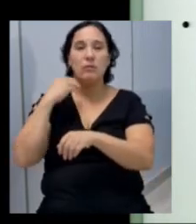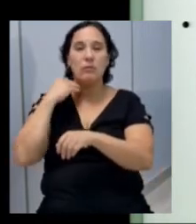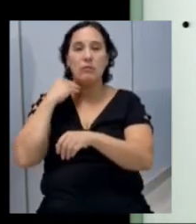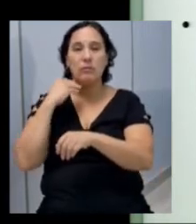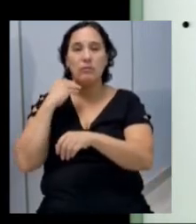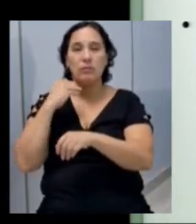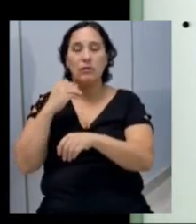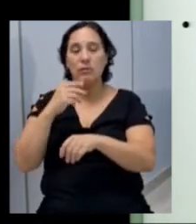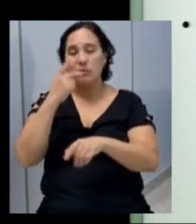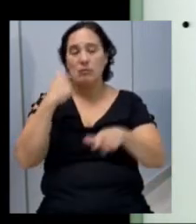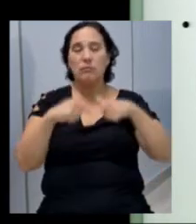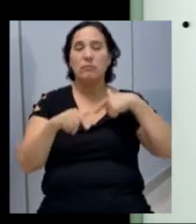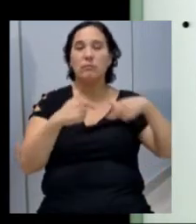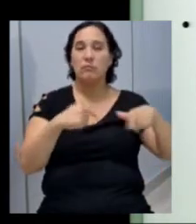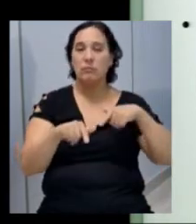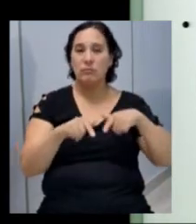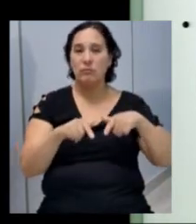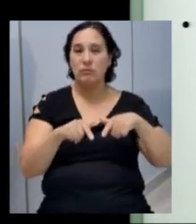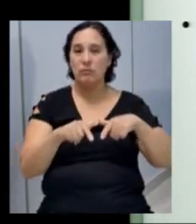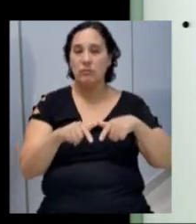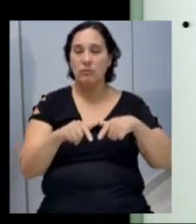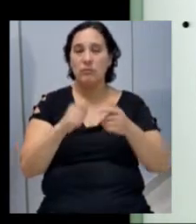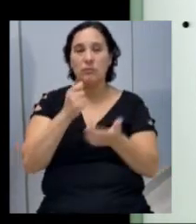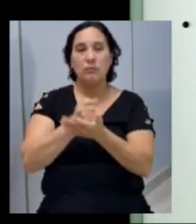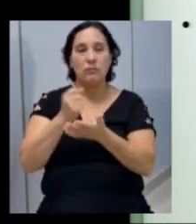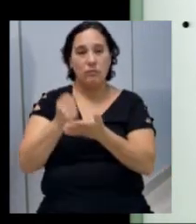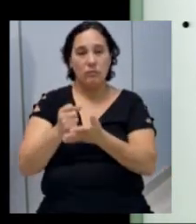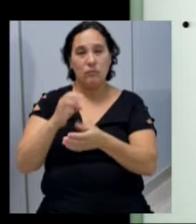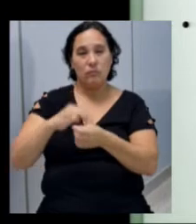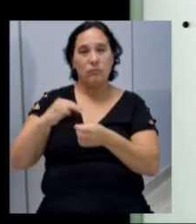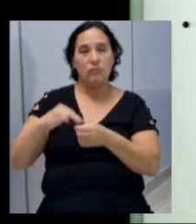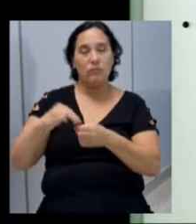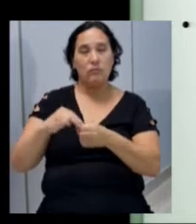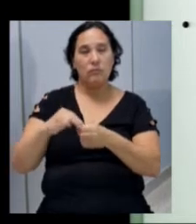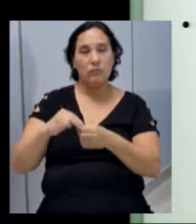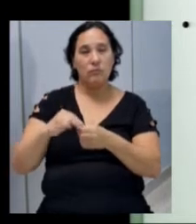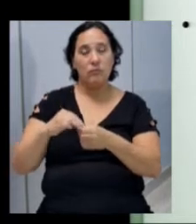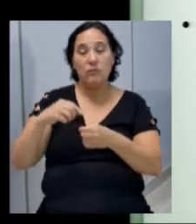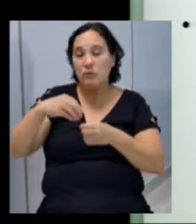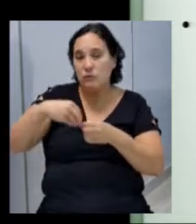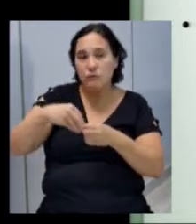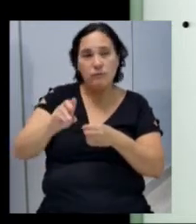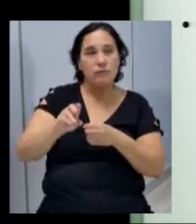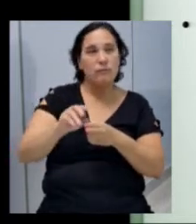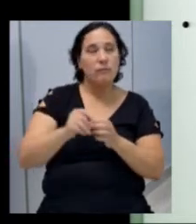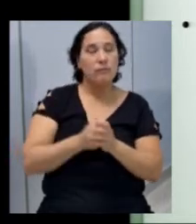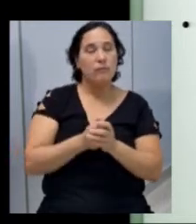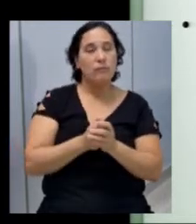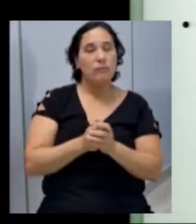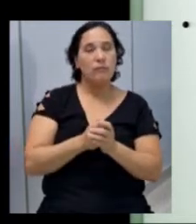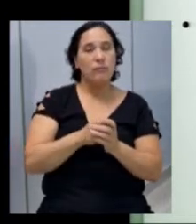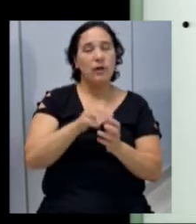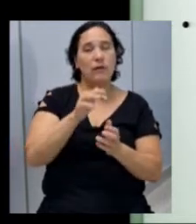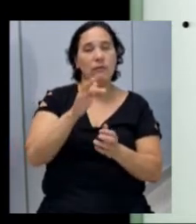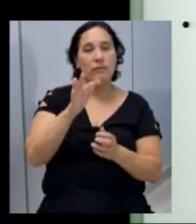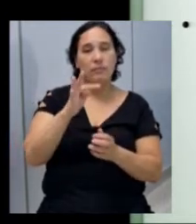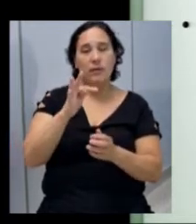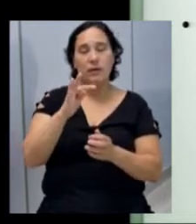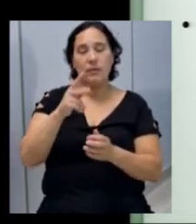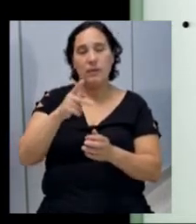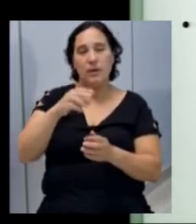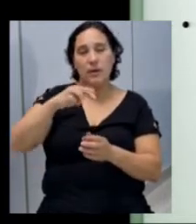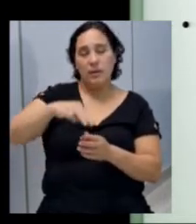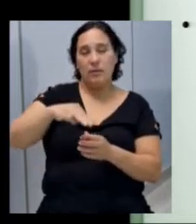prestadores de serviços e dos servidores públicos municipais, que eles não vão para o bolo do FPM, eles ficam